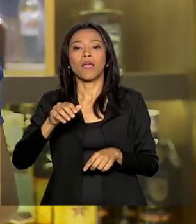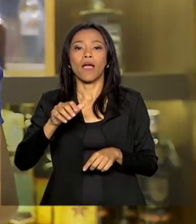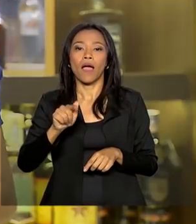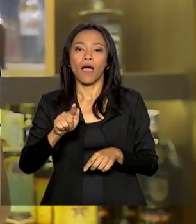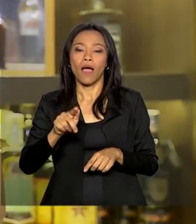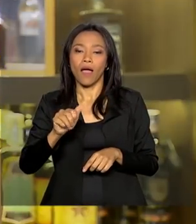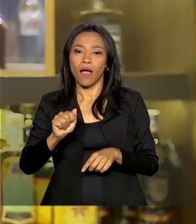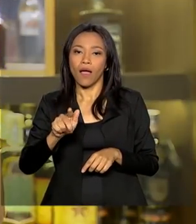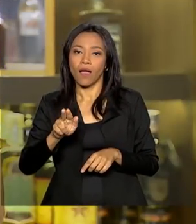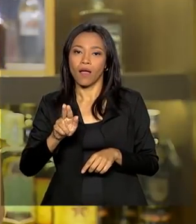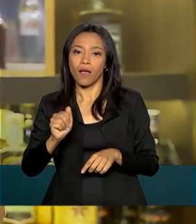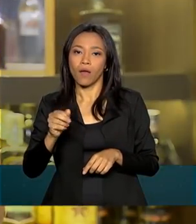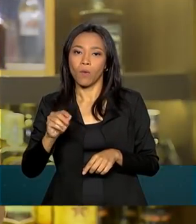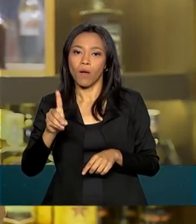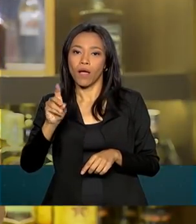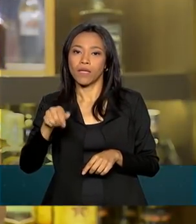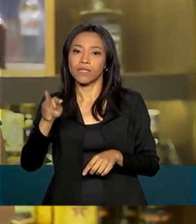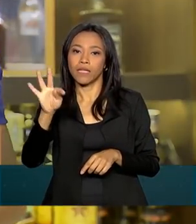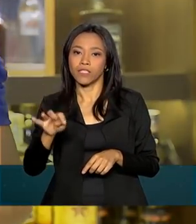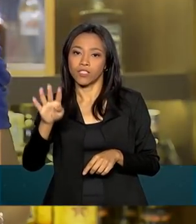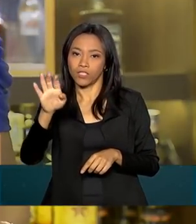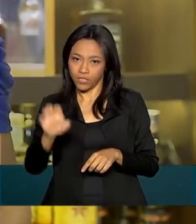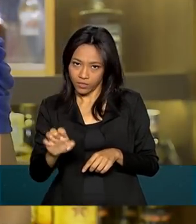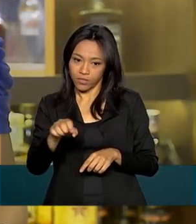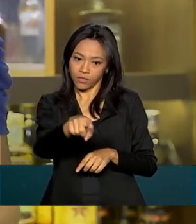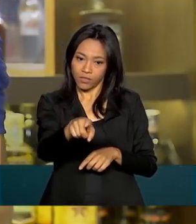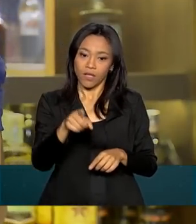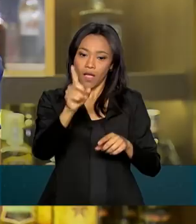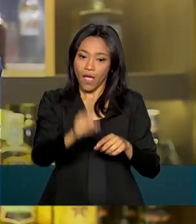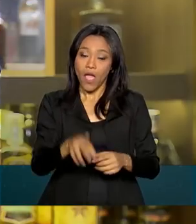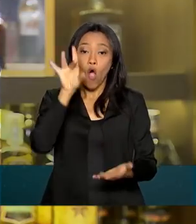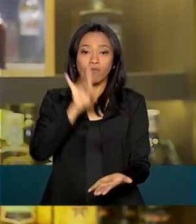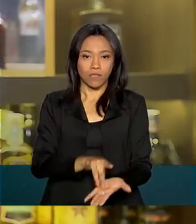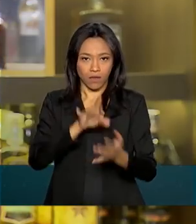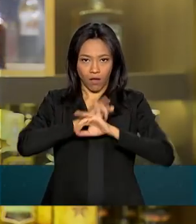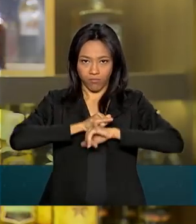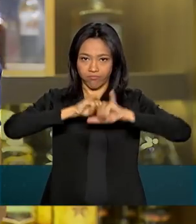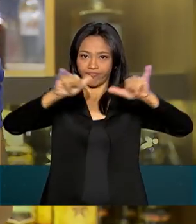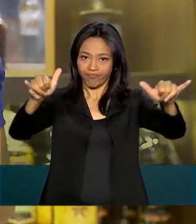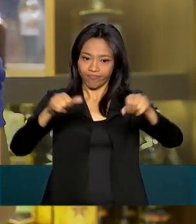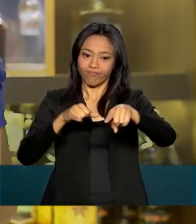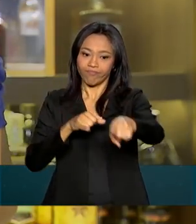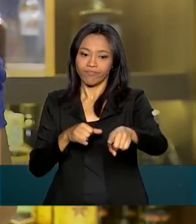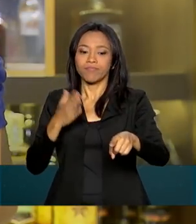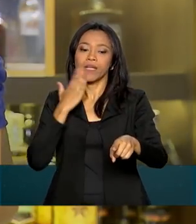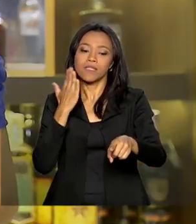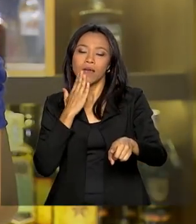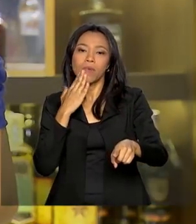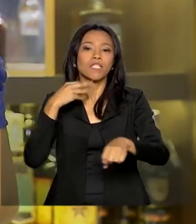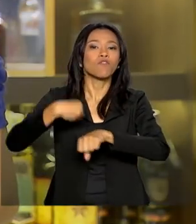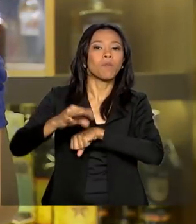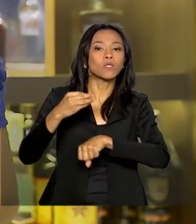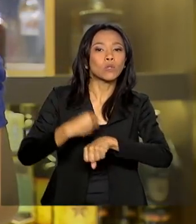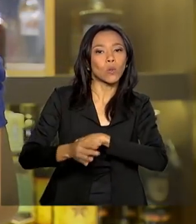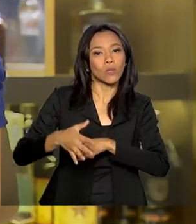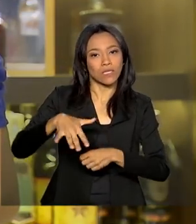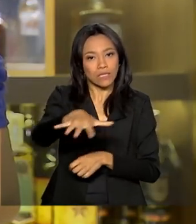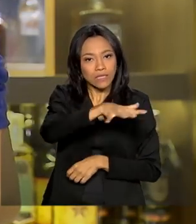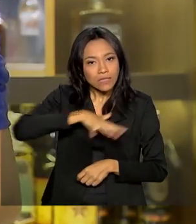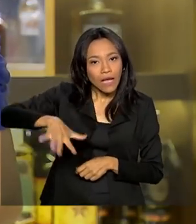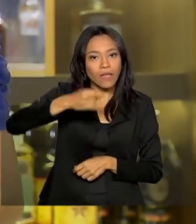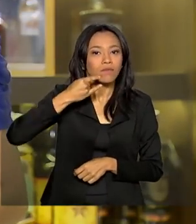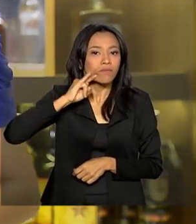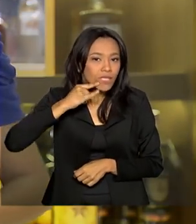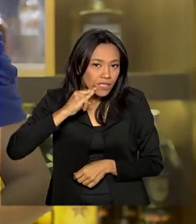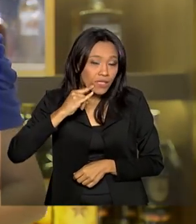Essa é a primeira vez que são lançados dados oficiais e atualizados sobre o mercado da cachaça no Brasil. Informações que